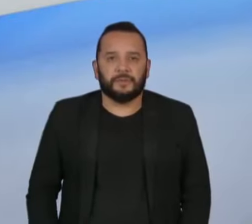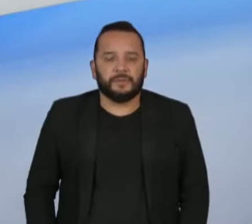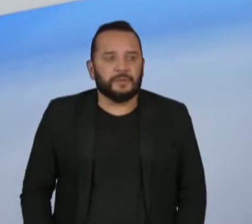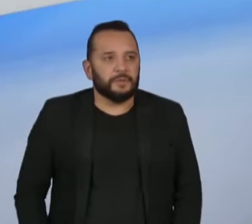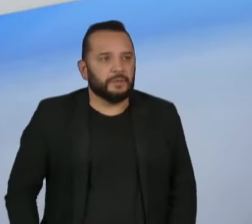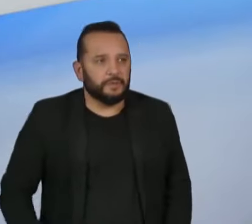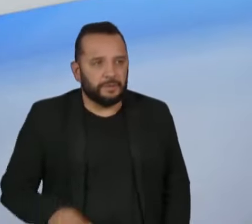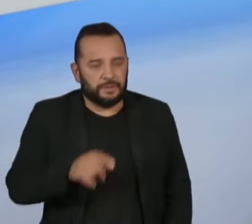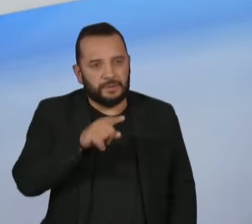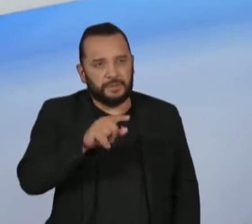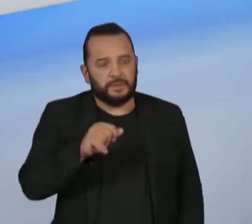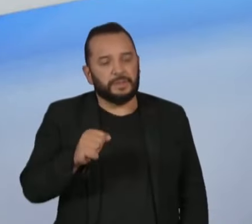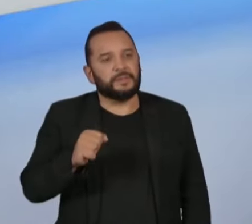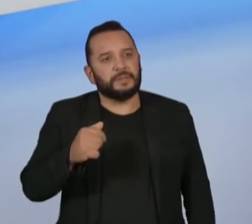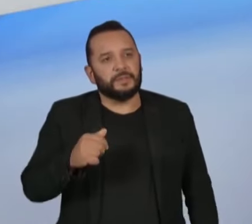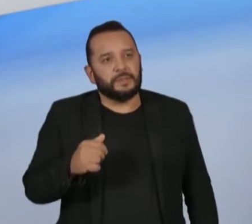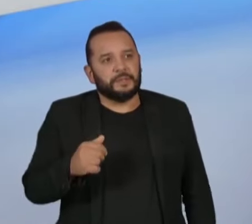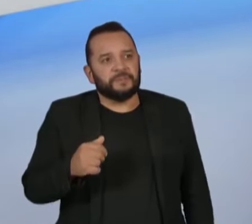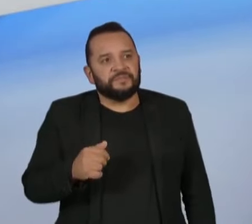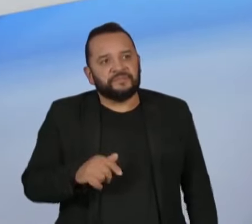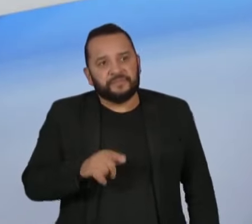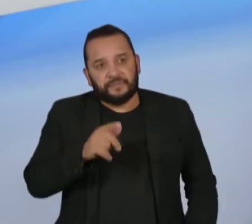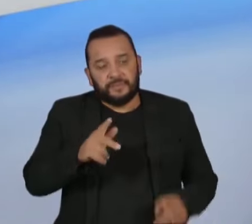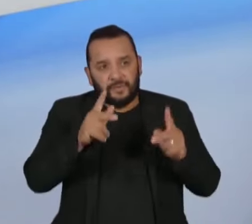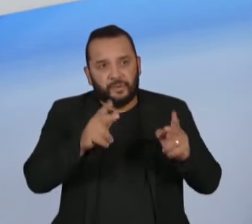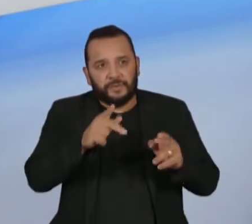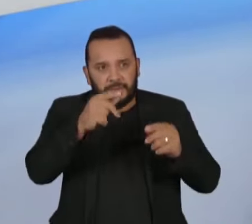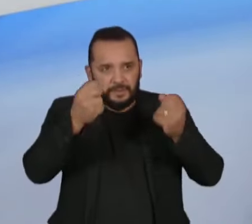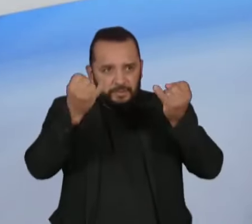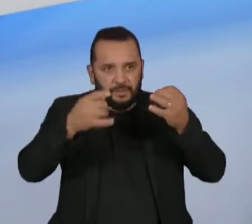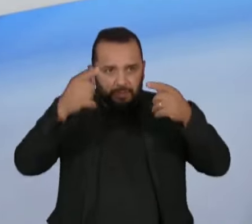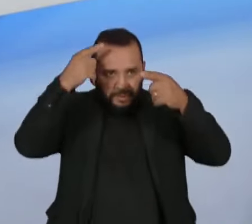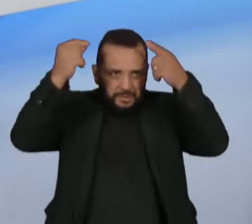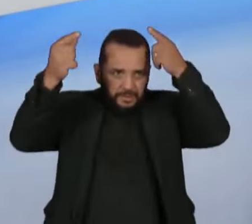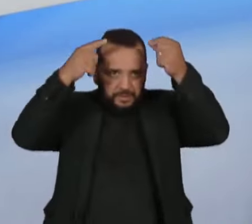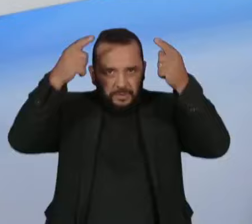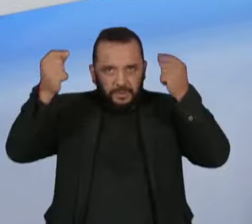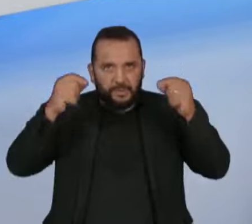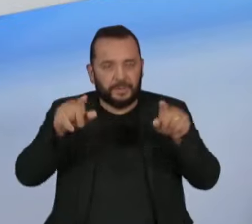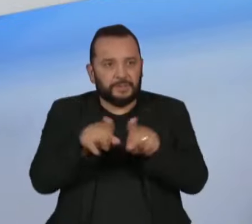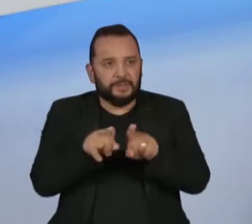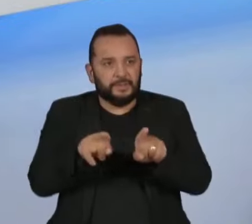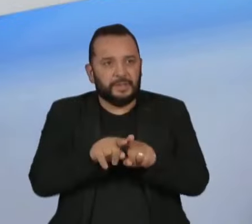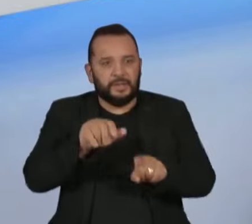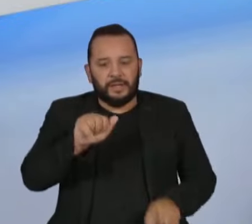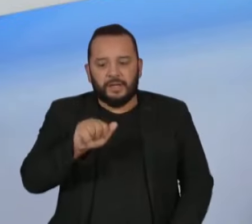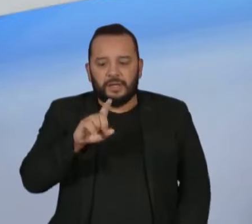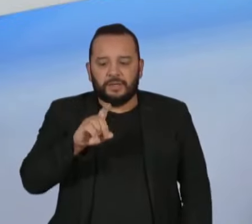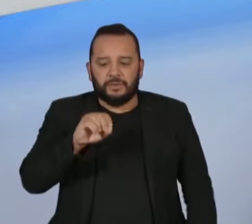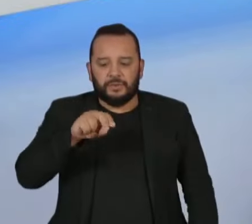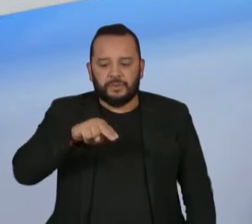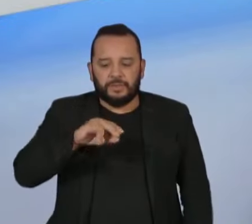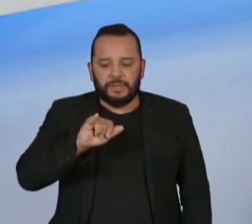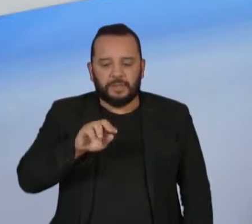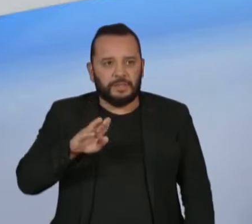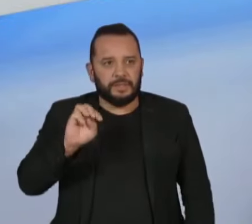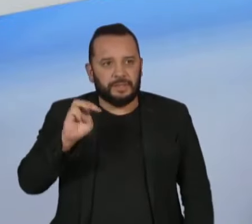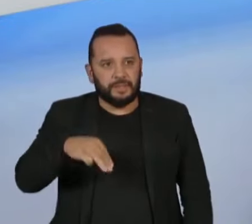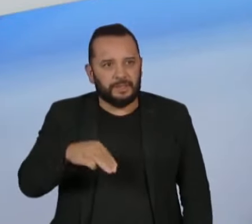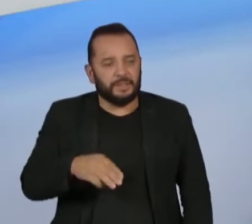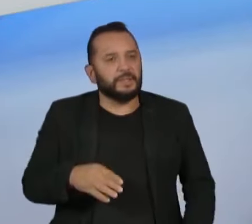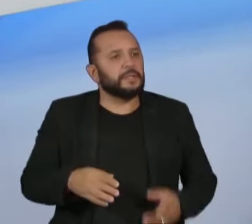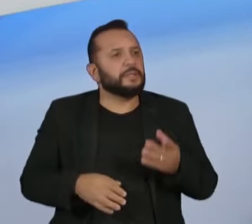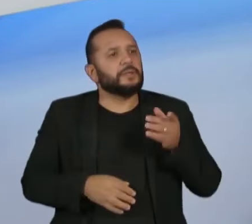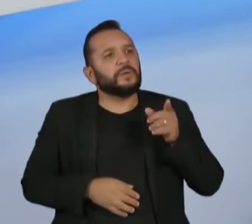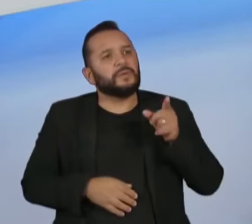Paulo, pegando carona no Sabotage, pegando carona no Adoniram, o quanto para